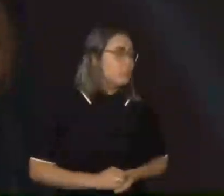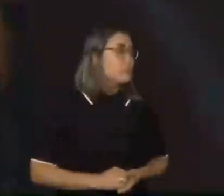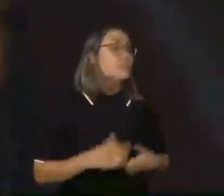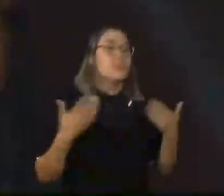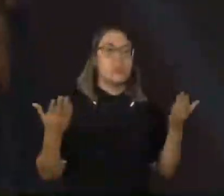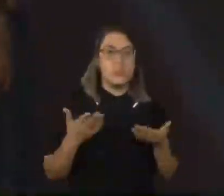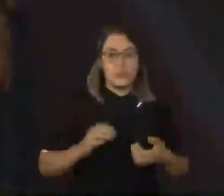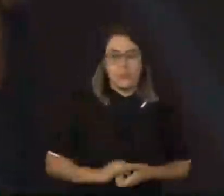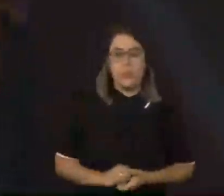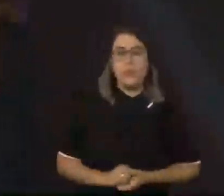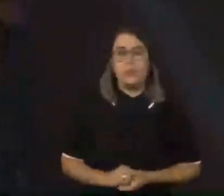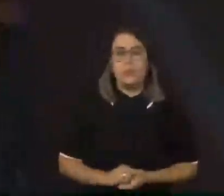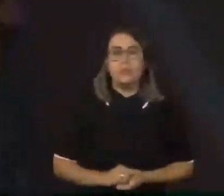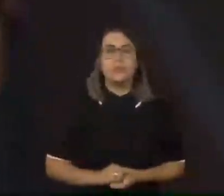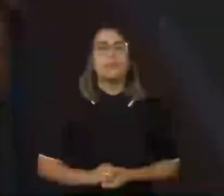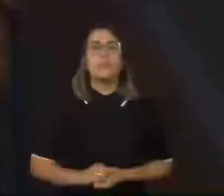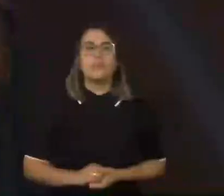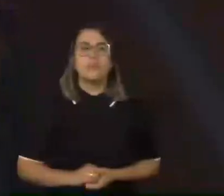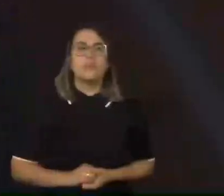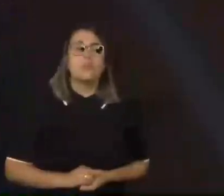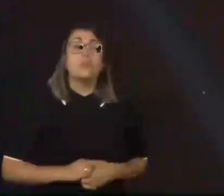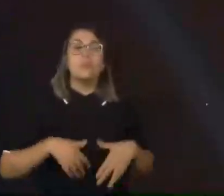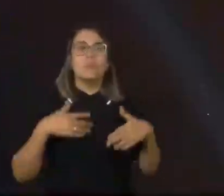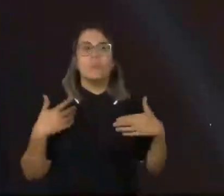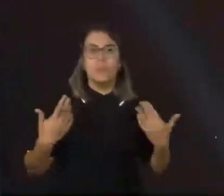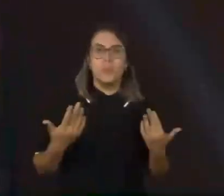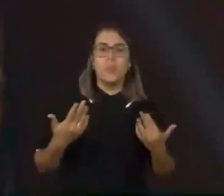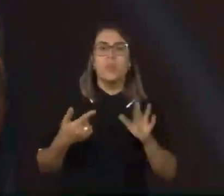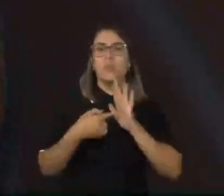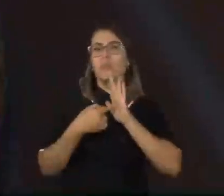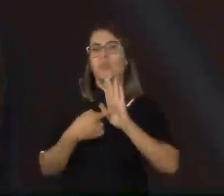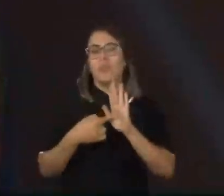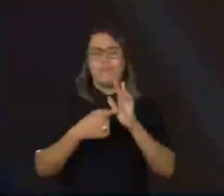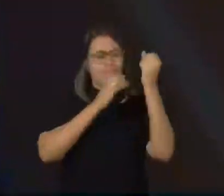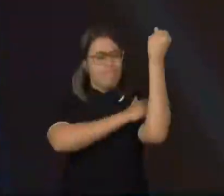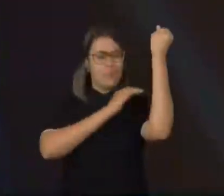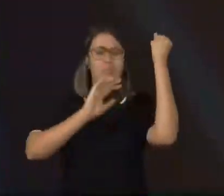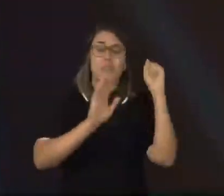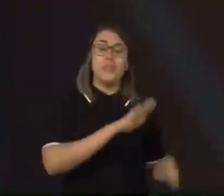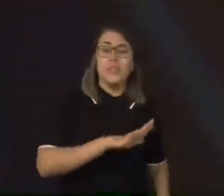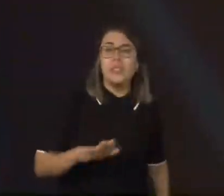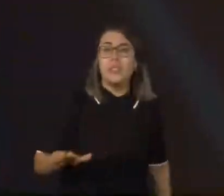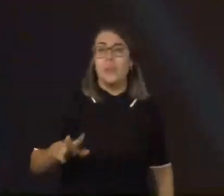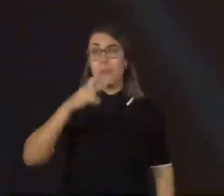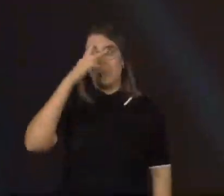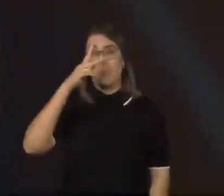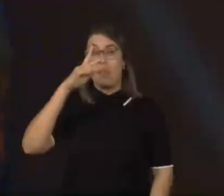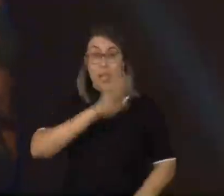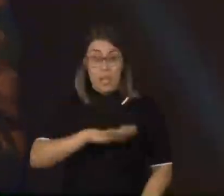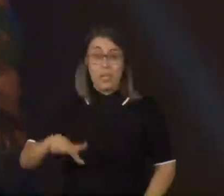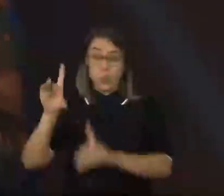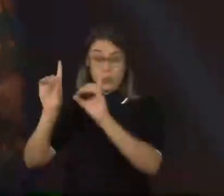que, antes desse, quando a gente está falando especificamente de empoderamento de crianças com deficiência,